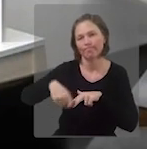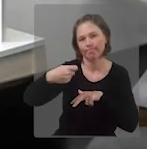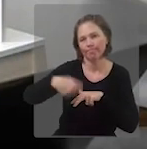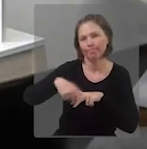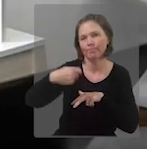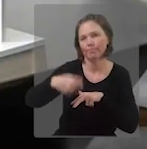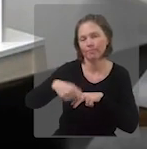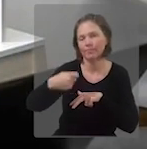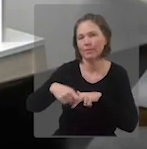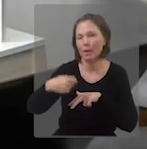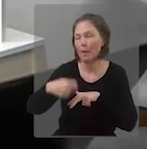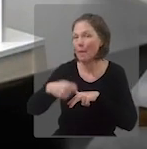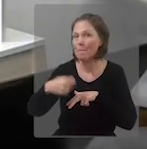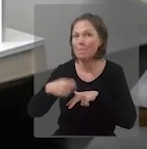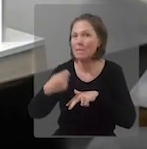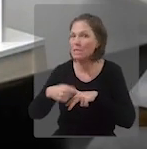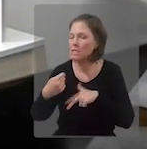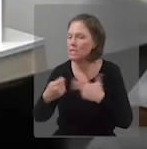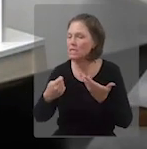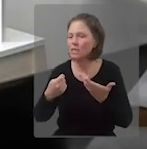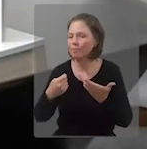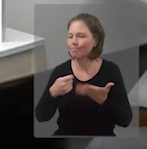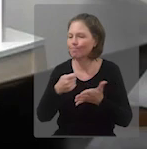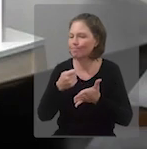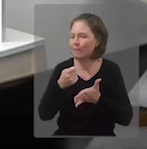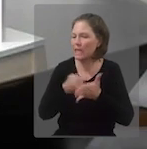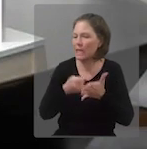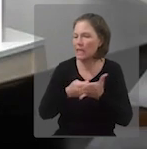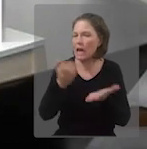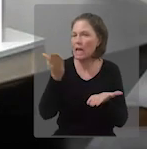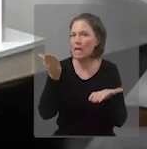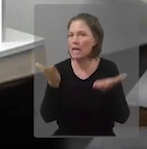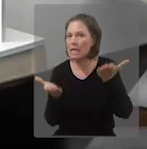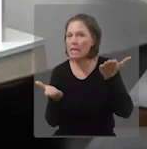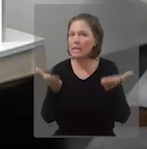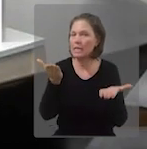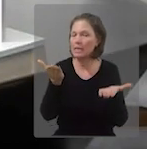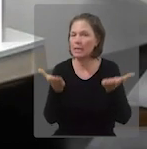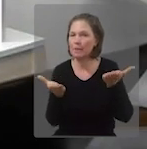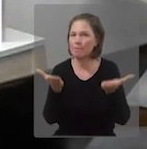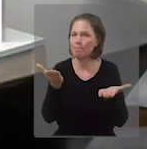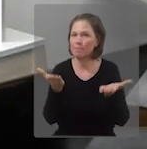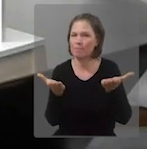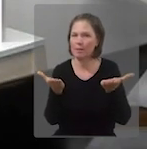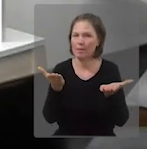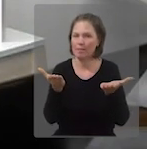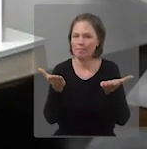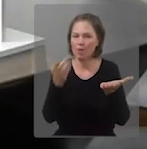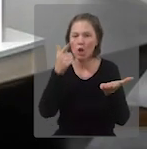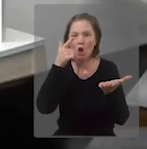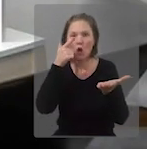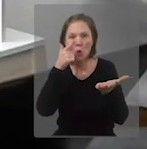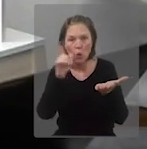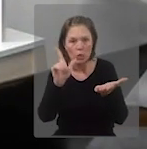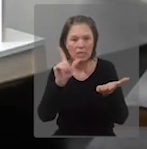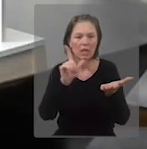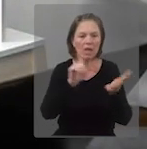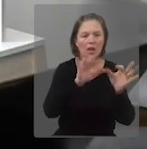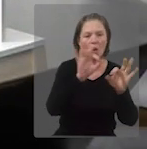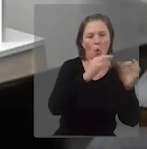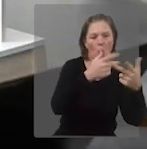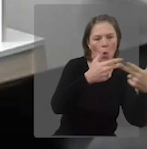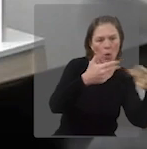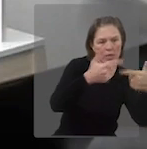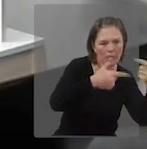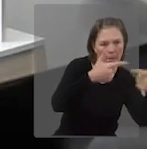eles necessitam, vai ter que encontrar uma forma aí de equilibrar essa situação, né. A vida é equilíbrio e nesse